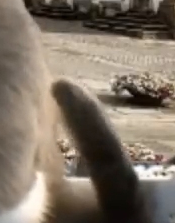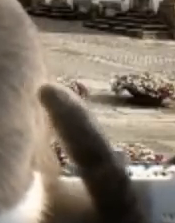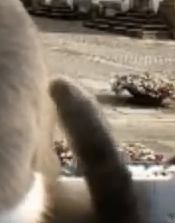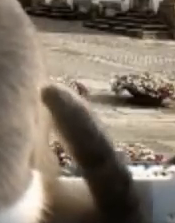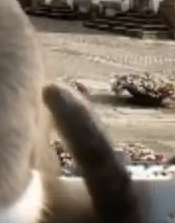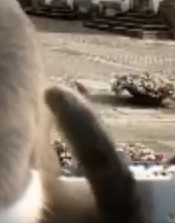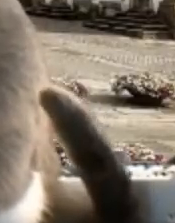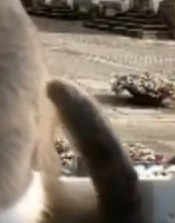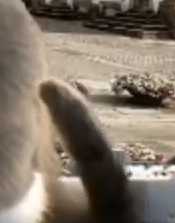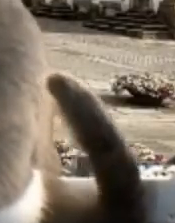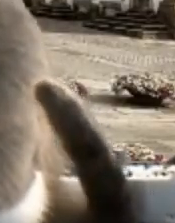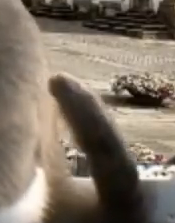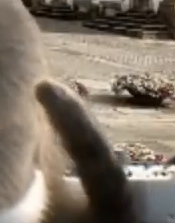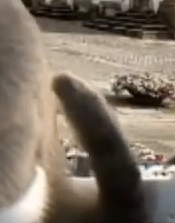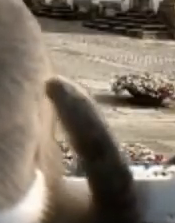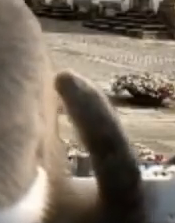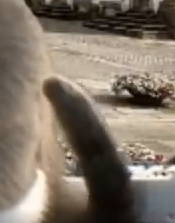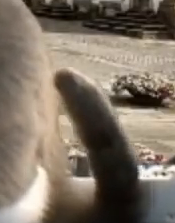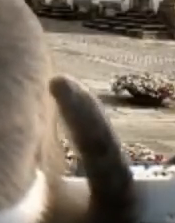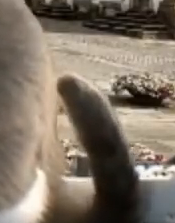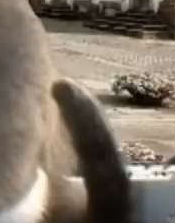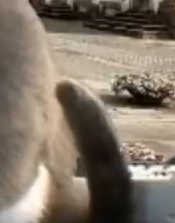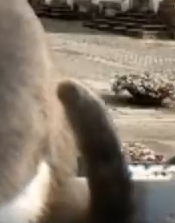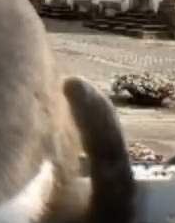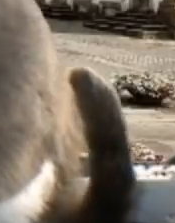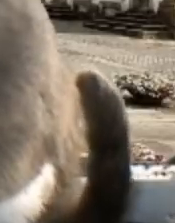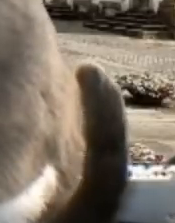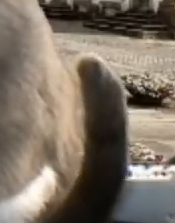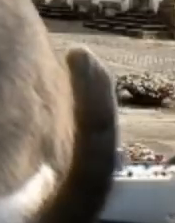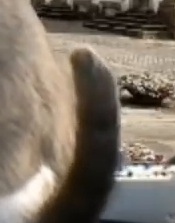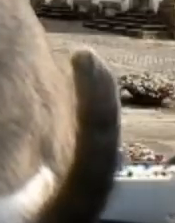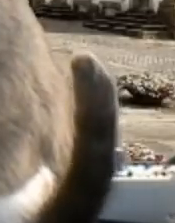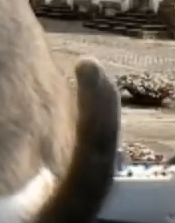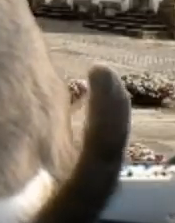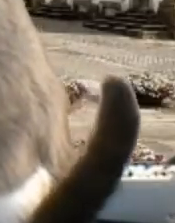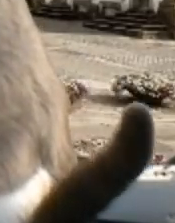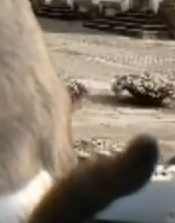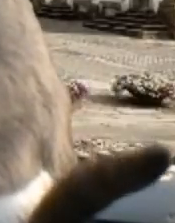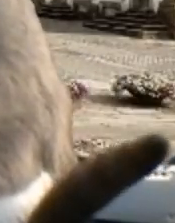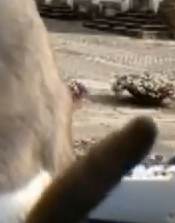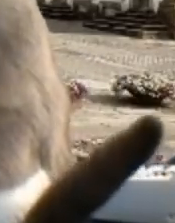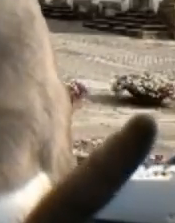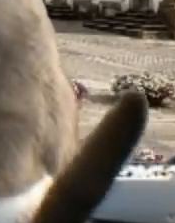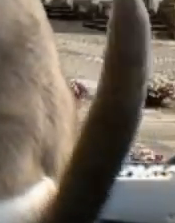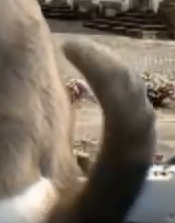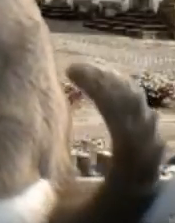vídeo. Uma coisa má é António Costa e uma coisa pior é Catarina Martins. Já está tudo dito.